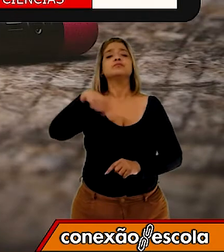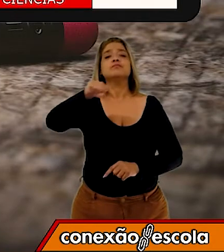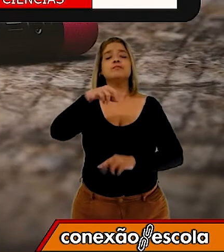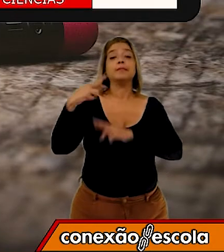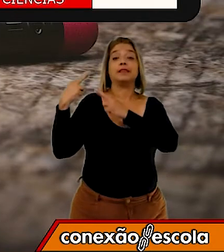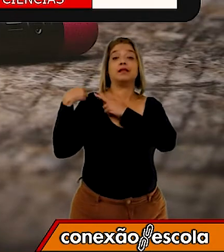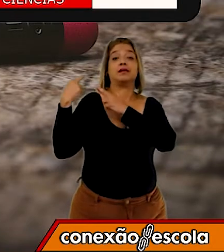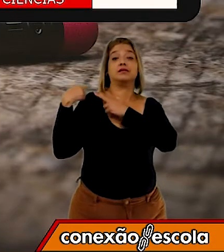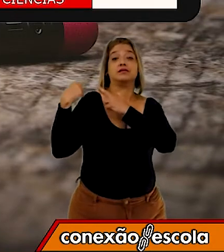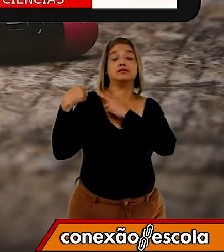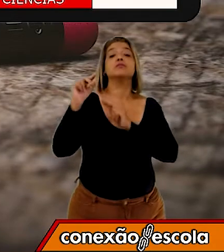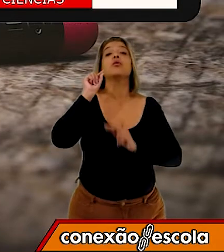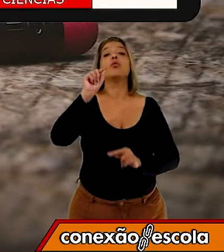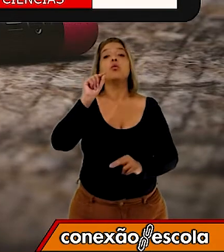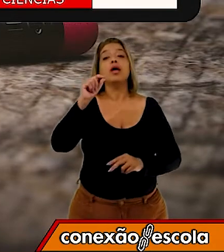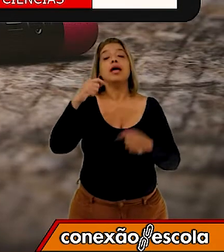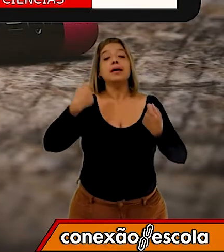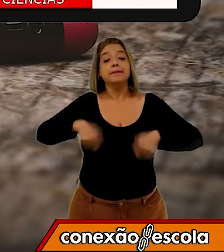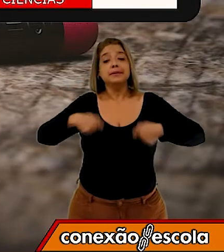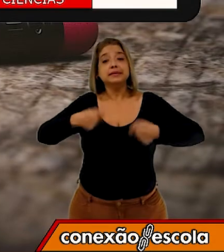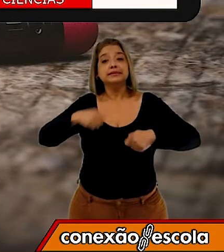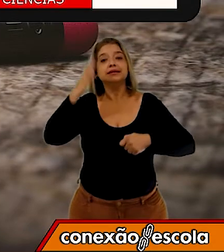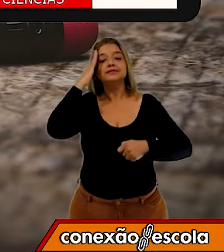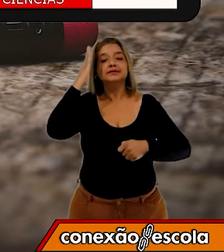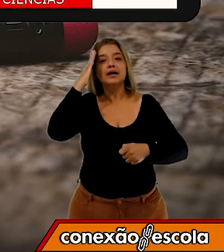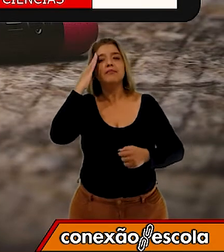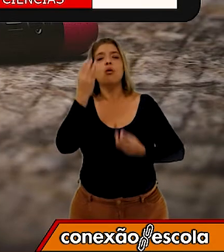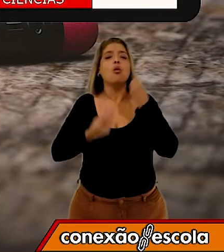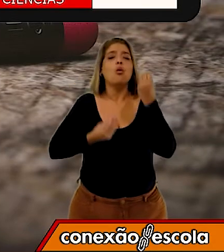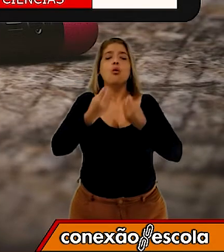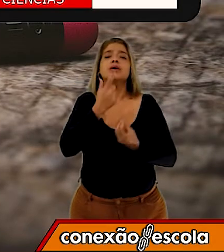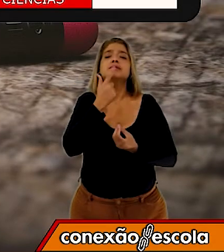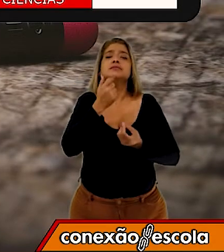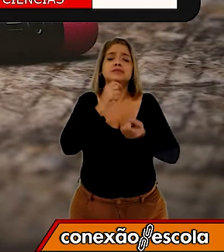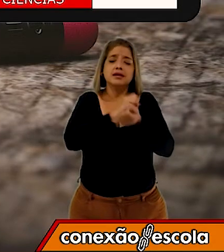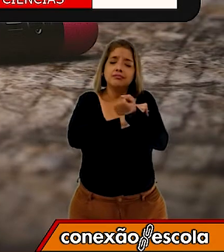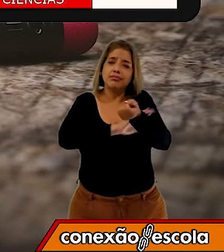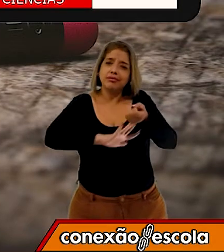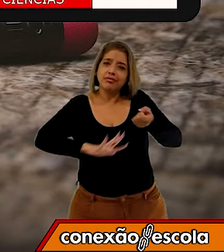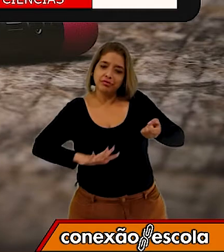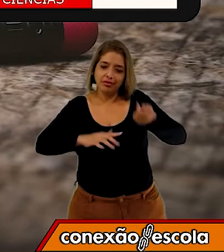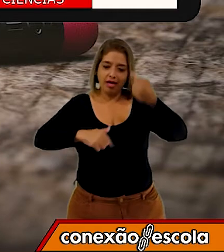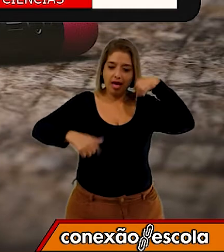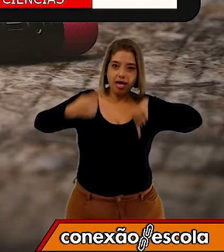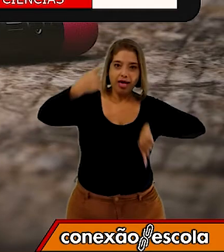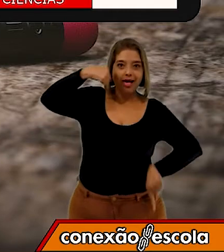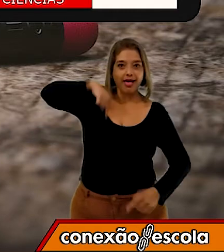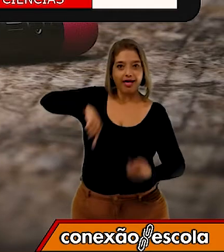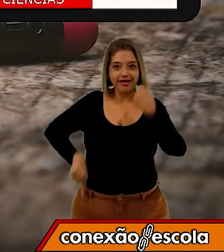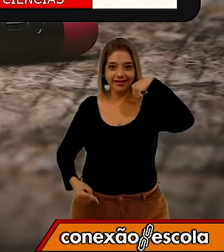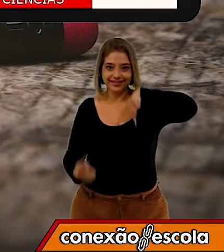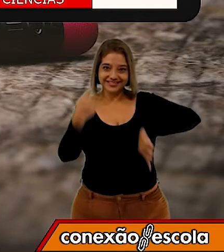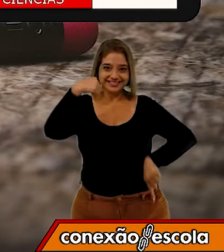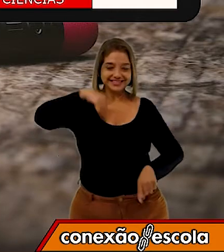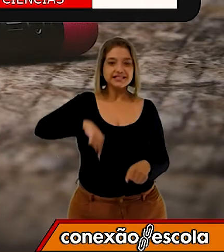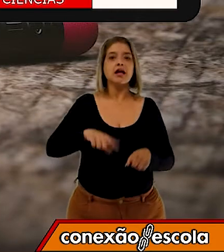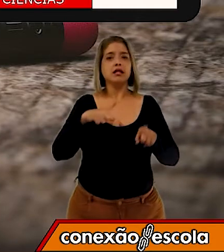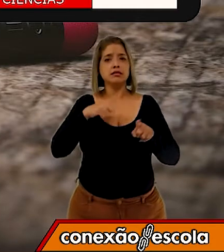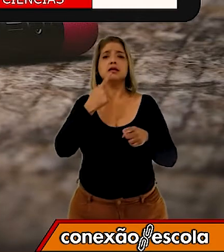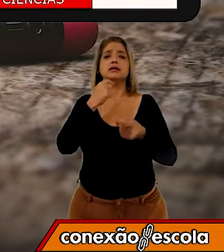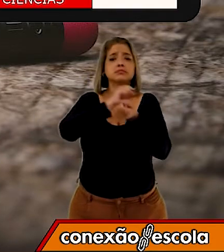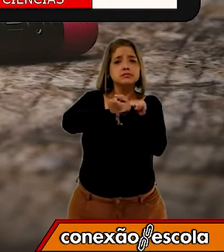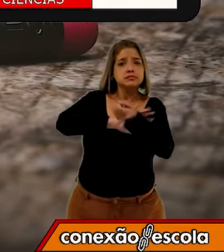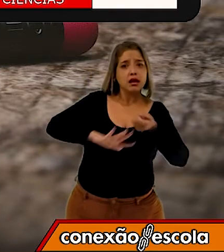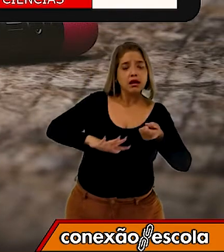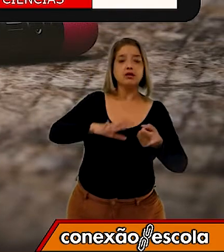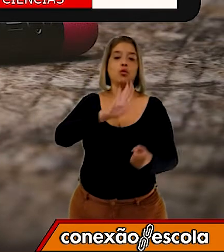responsável por realizar o transporte de todo o sangue em nosso corpo. Além do sangue, ele é composto pelo